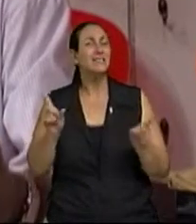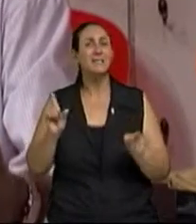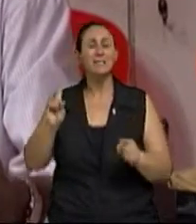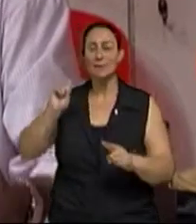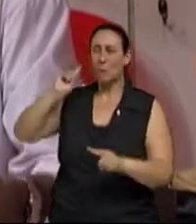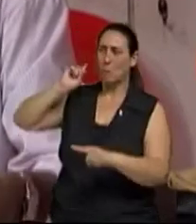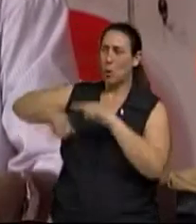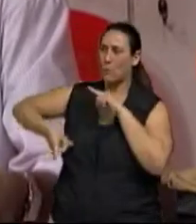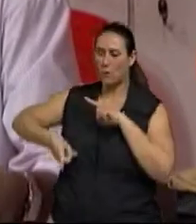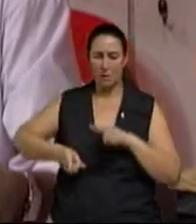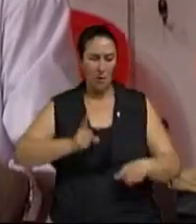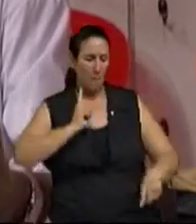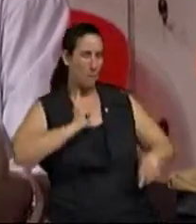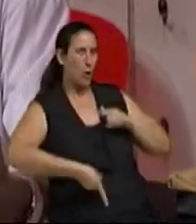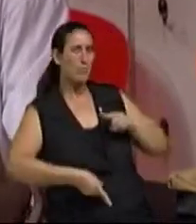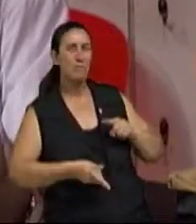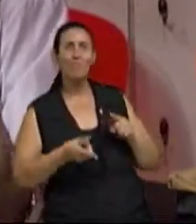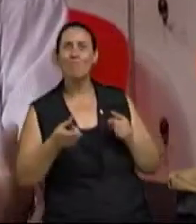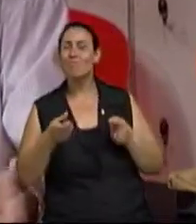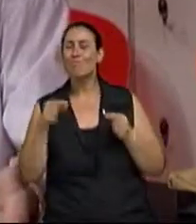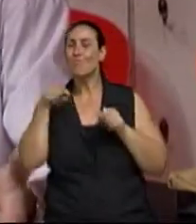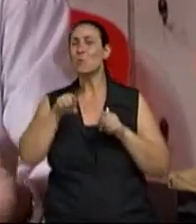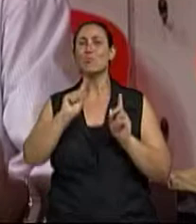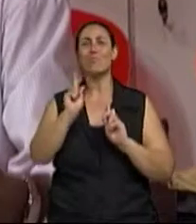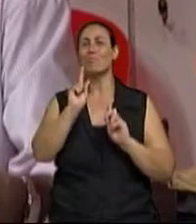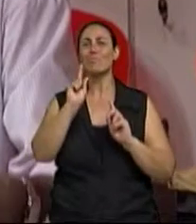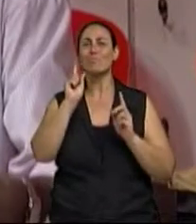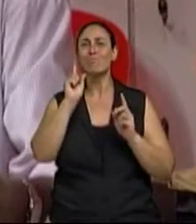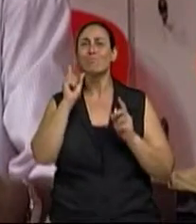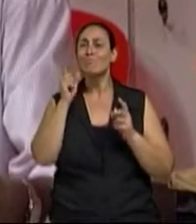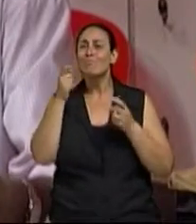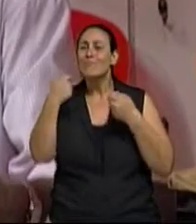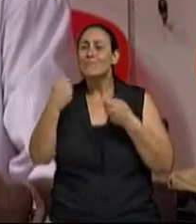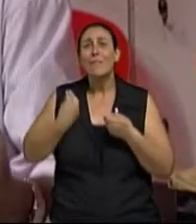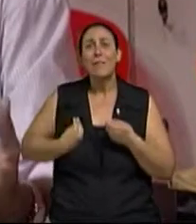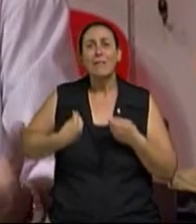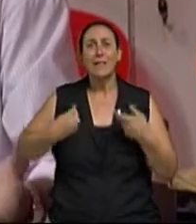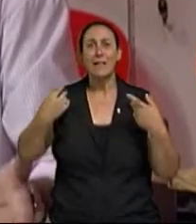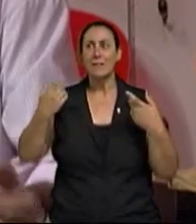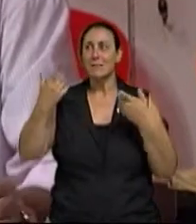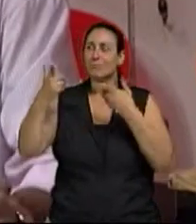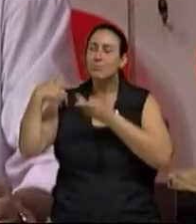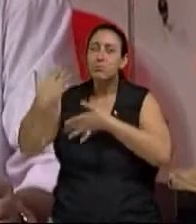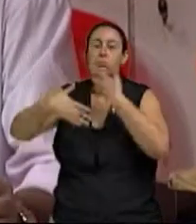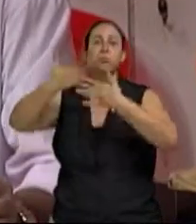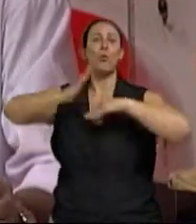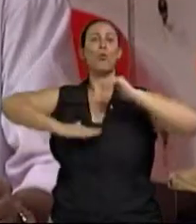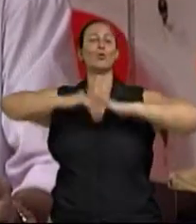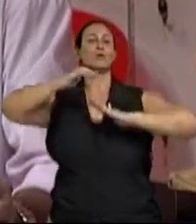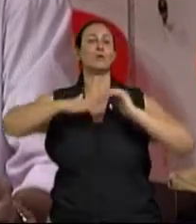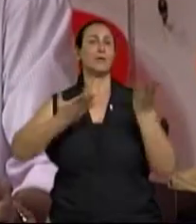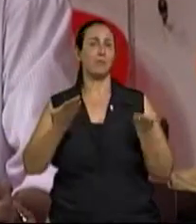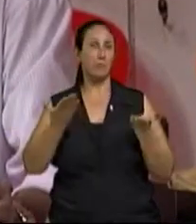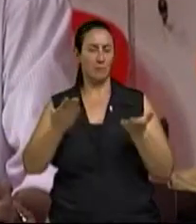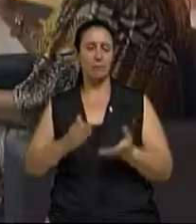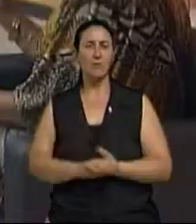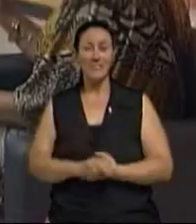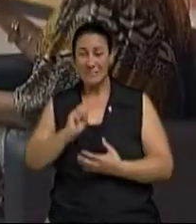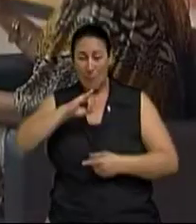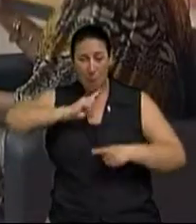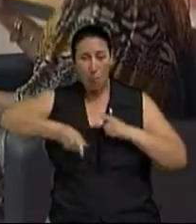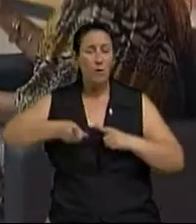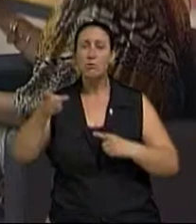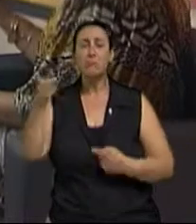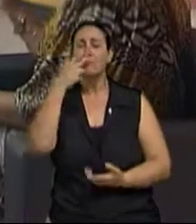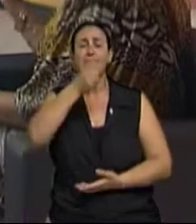coibí-lo ou proibí-lo de viver essa troca. Porque isso é a morte do idoso. Mas tu